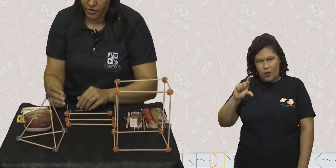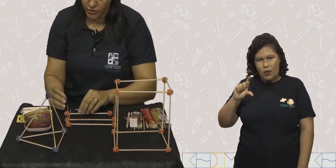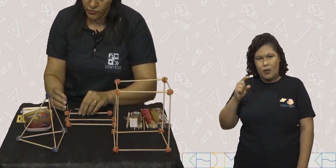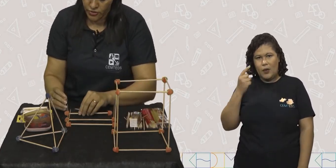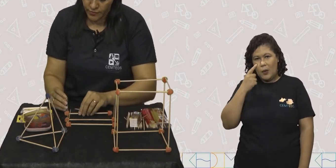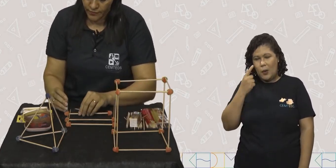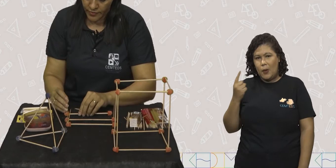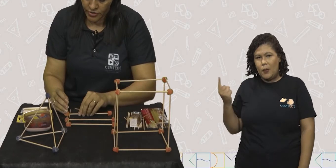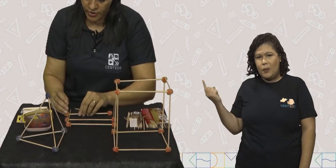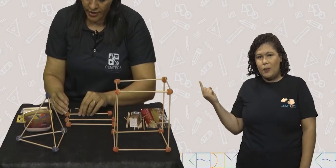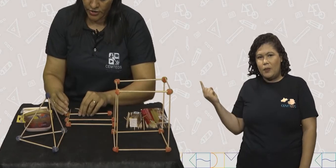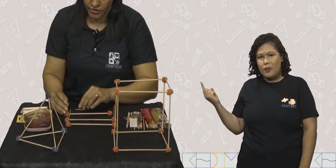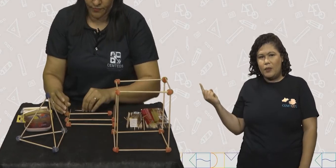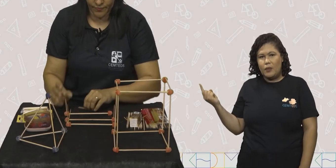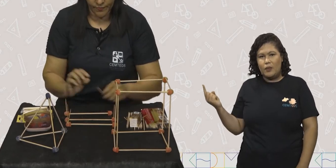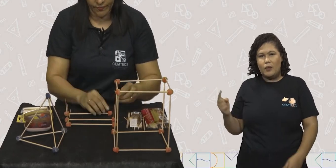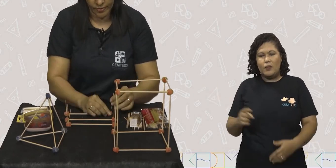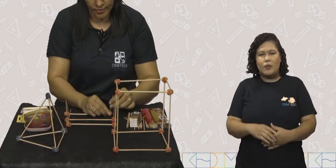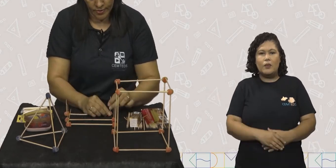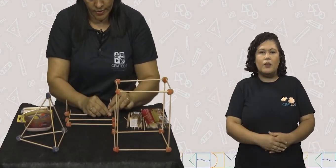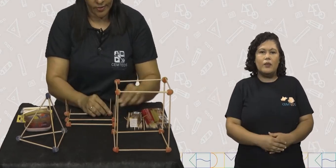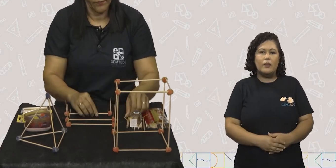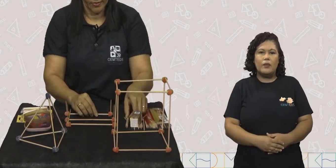palitinhos de dente.